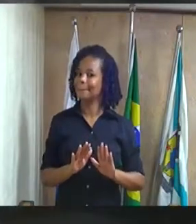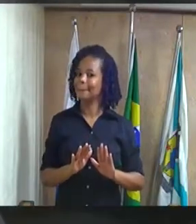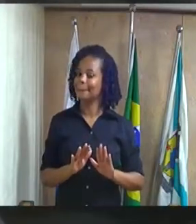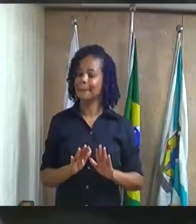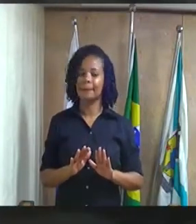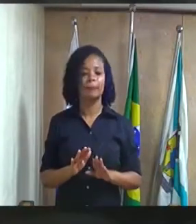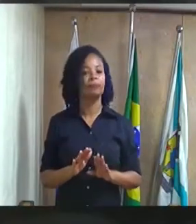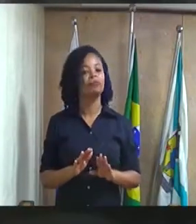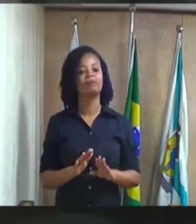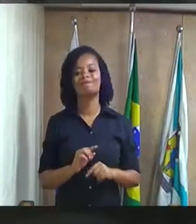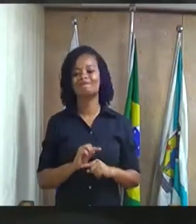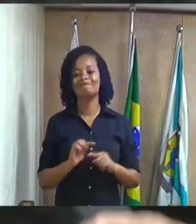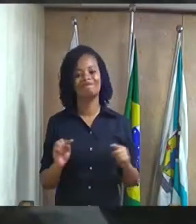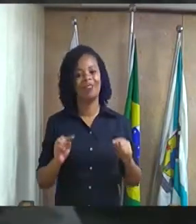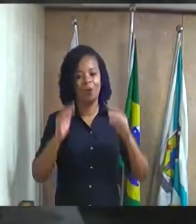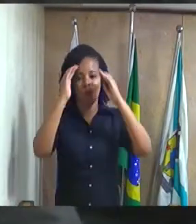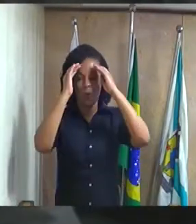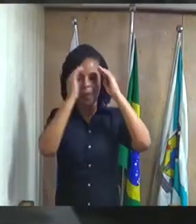eles não respeito